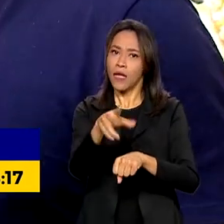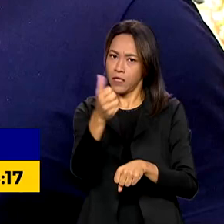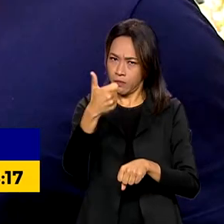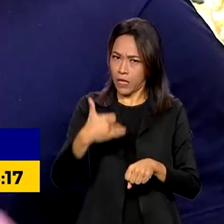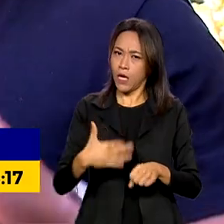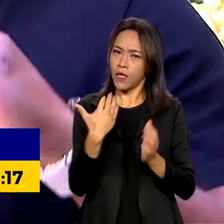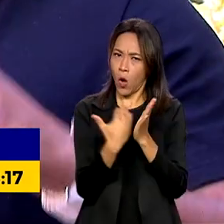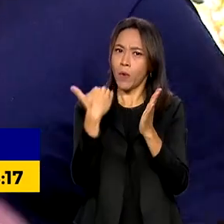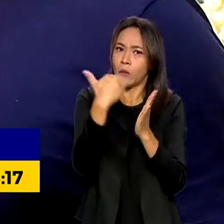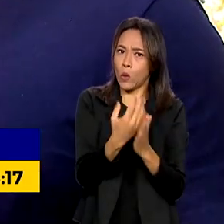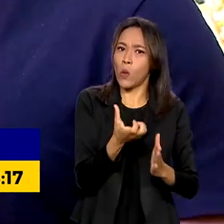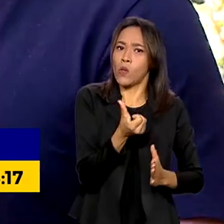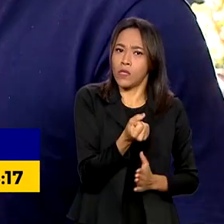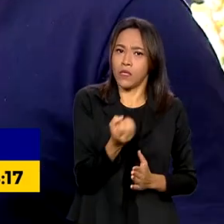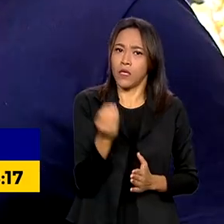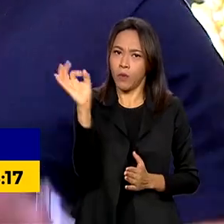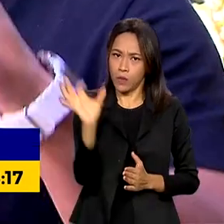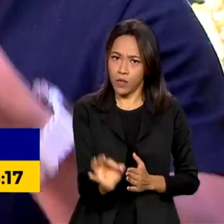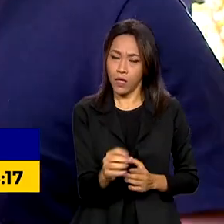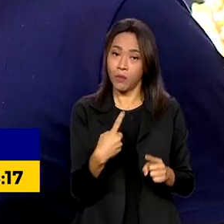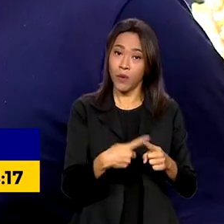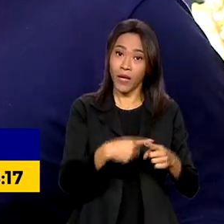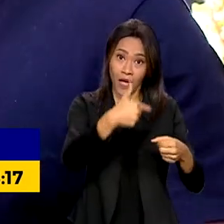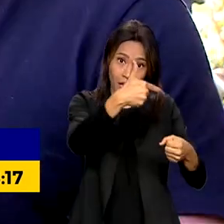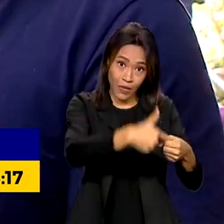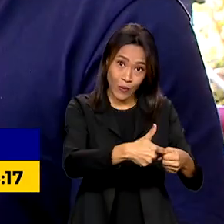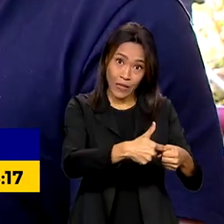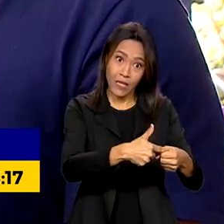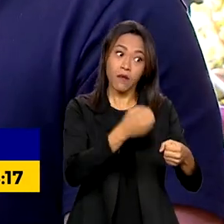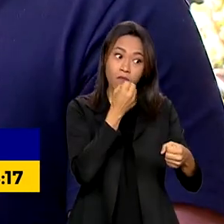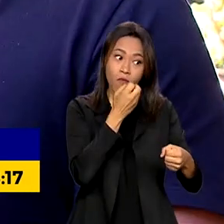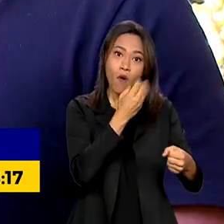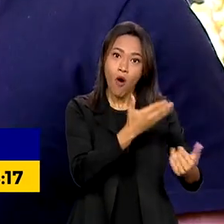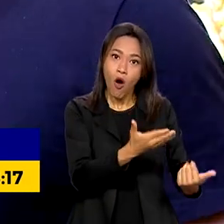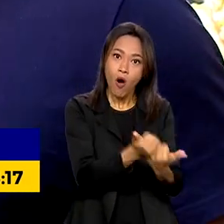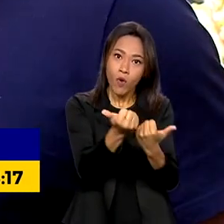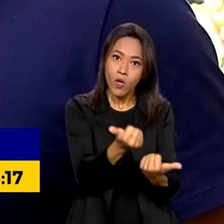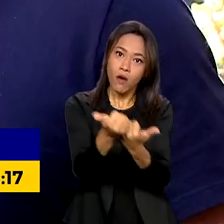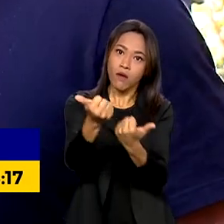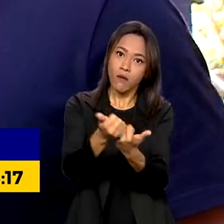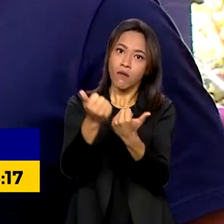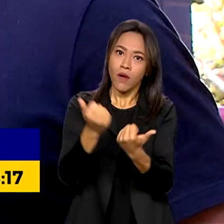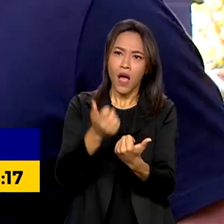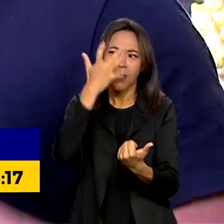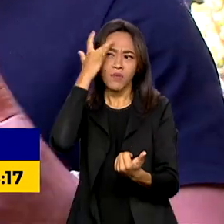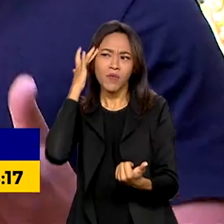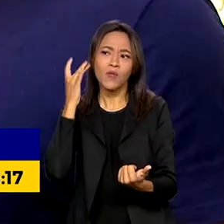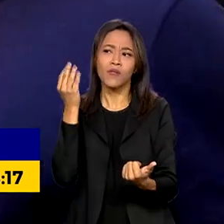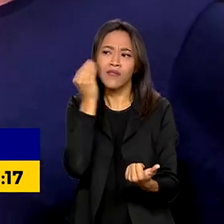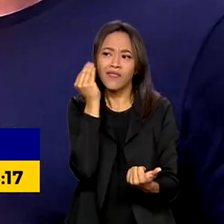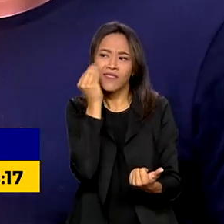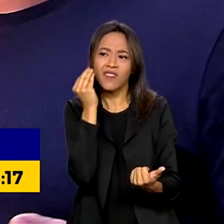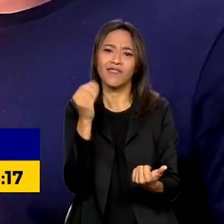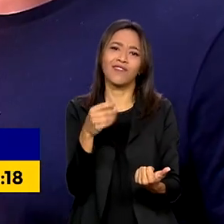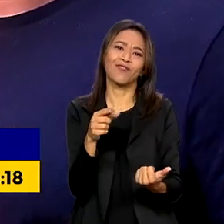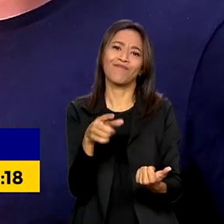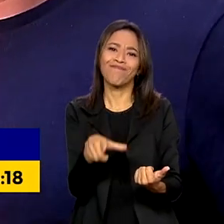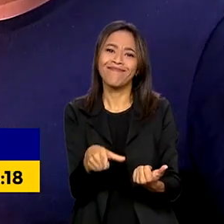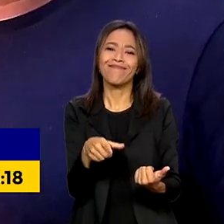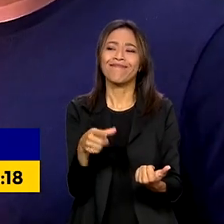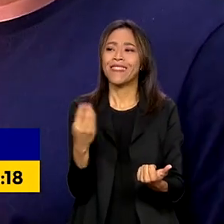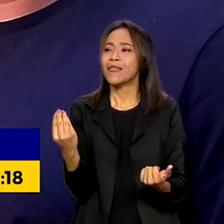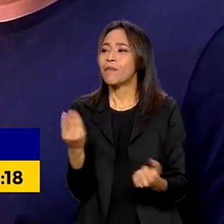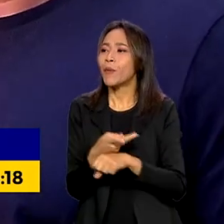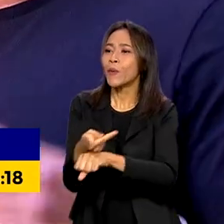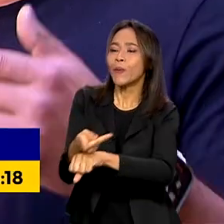a gasolina impulsionada e o pessoal vem tentando sair do combustível e vem tentando